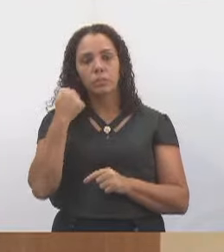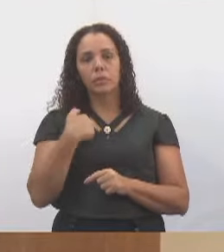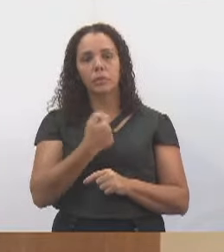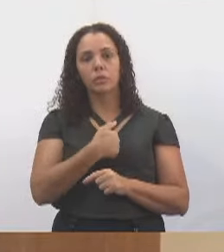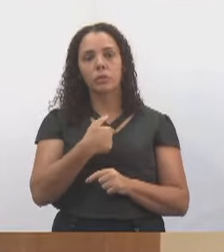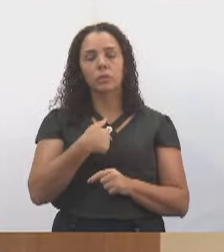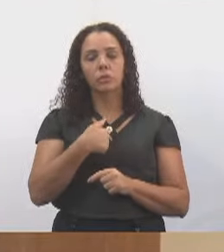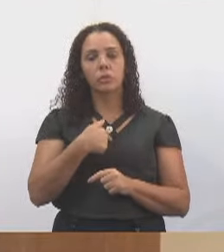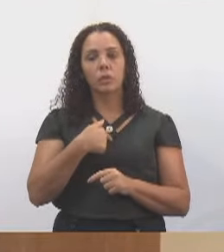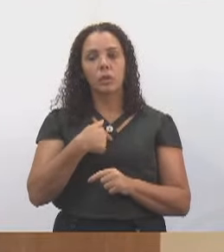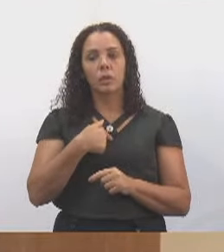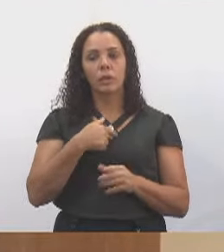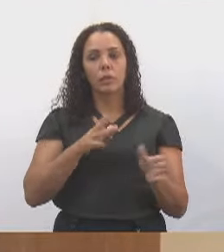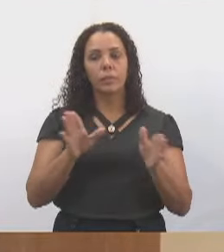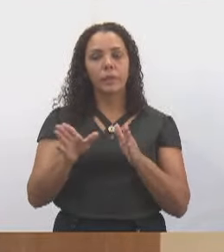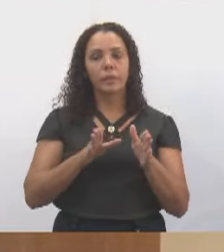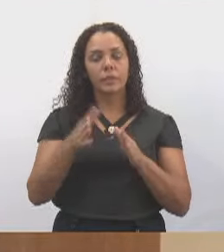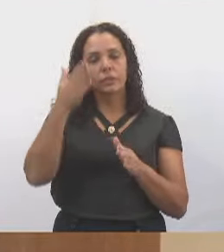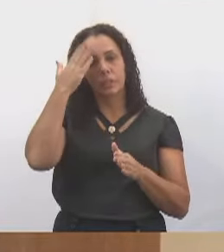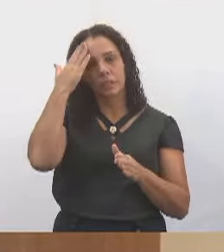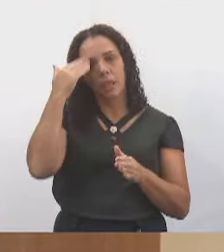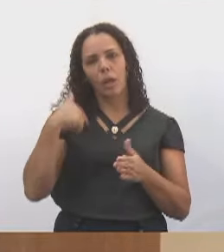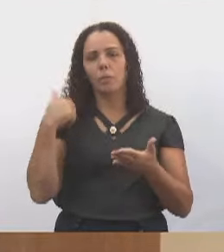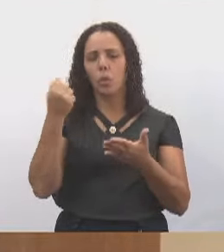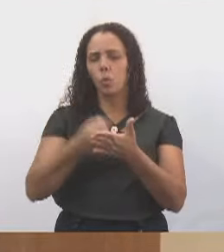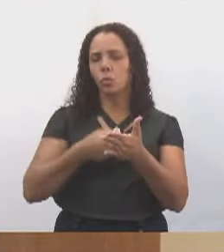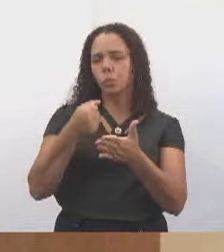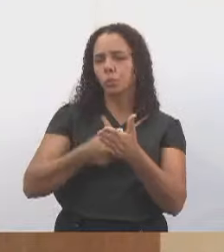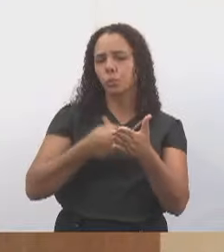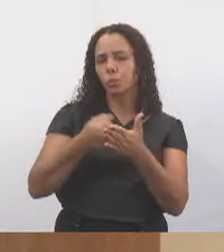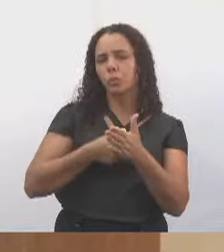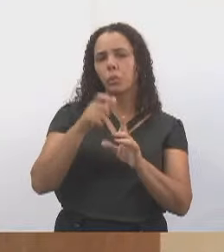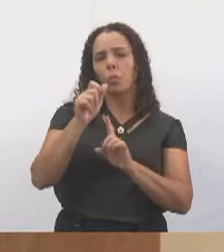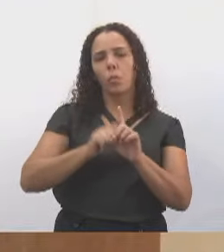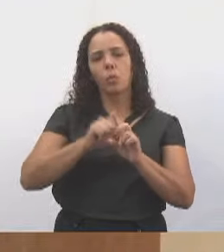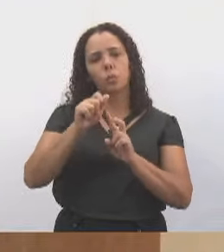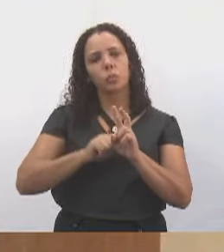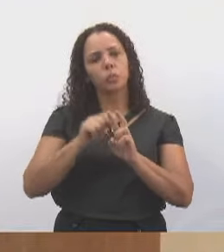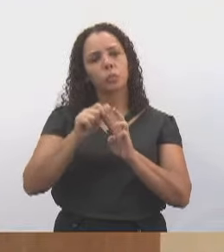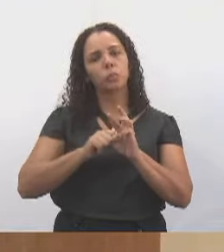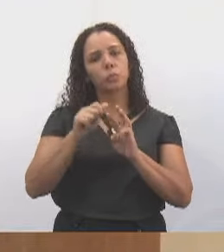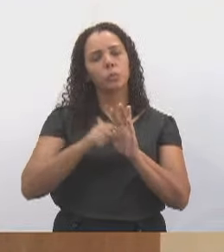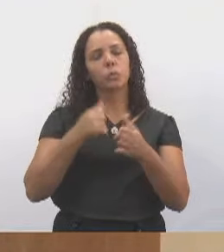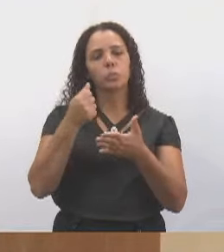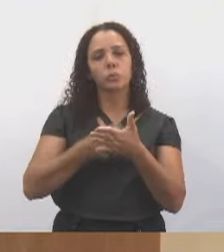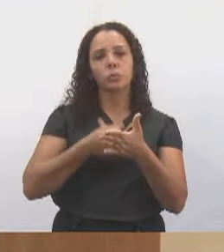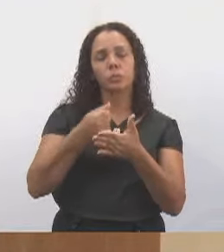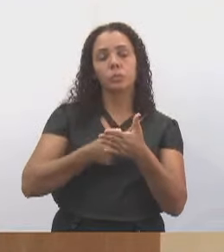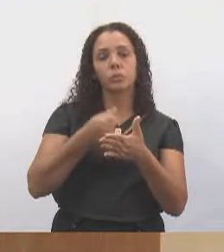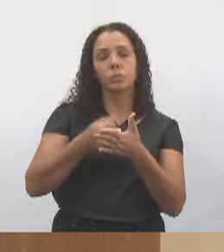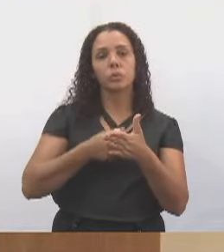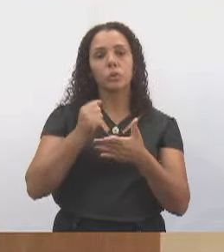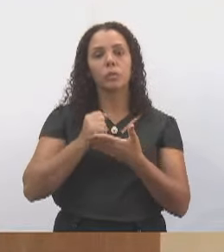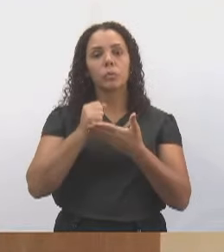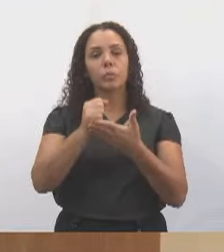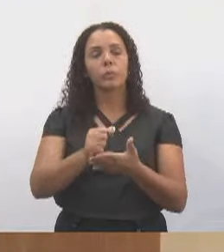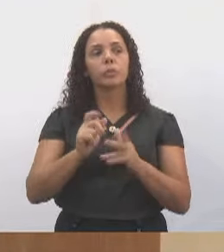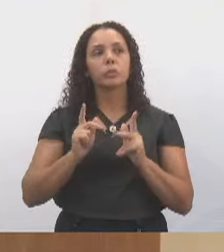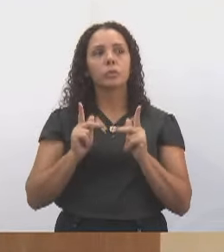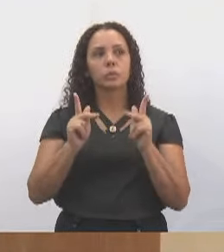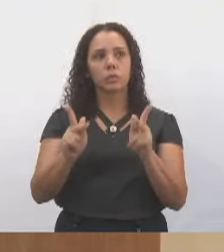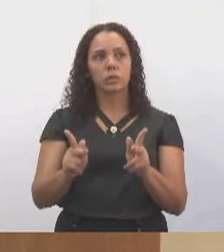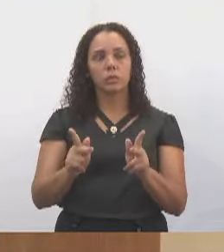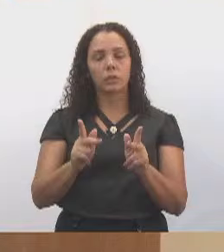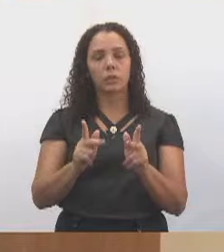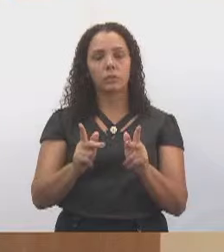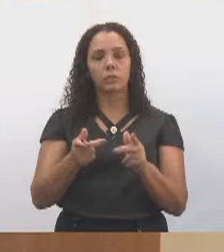sabe que no sair da frente da Prefeitura durante todos os meses protestando em favor dos aposentados